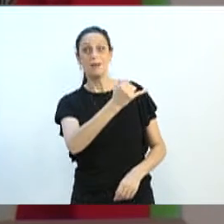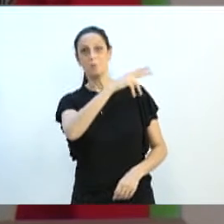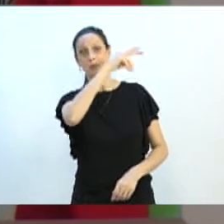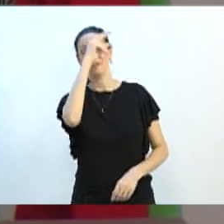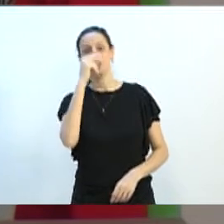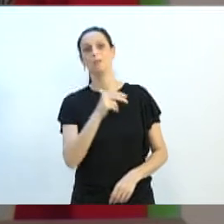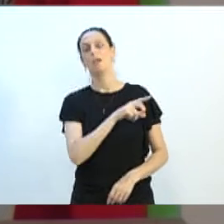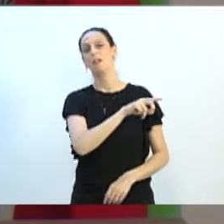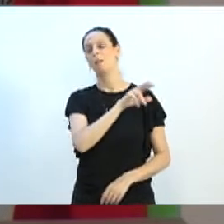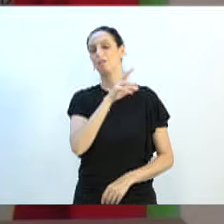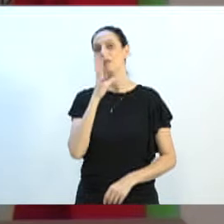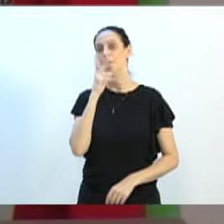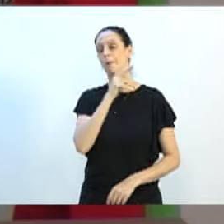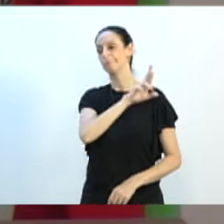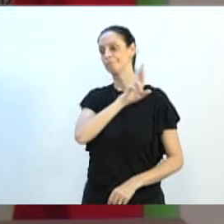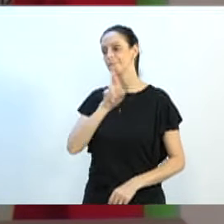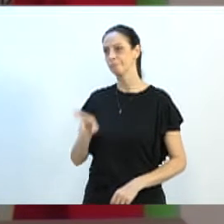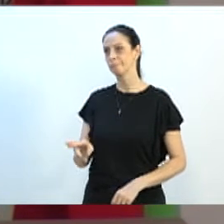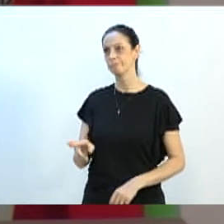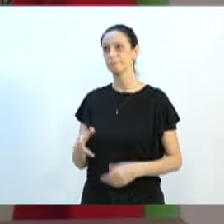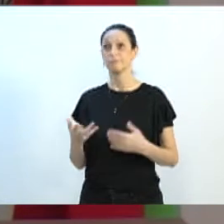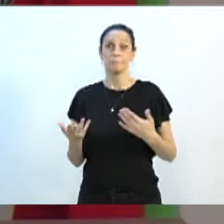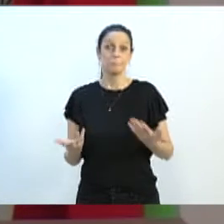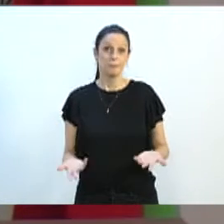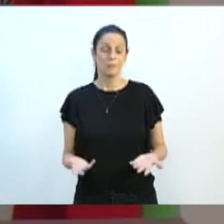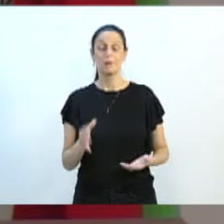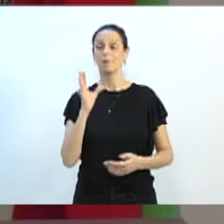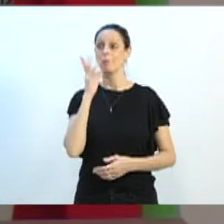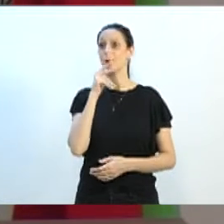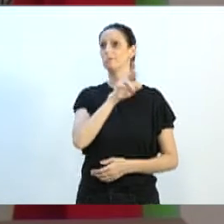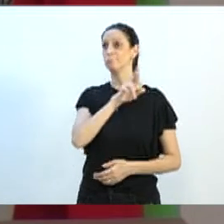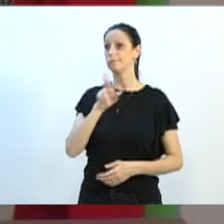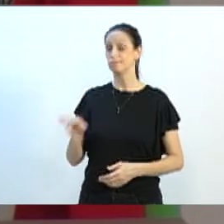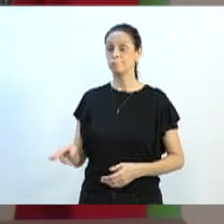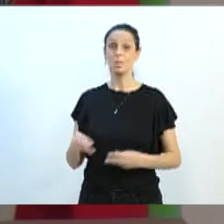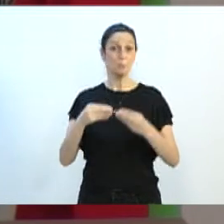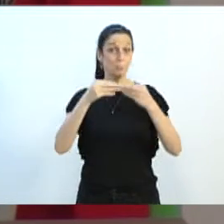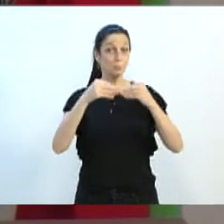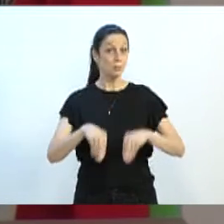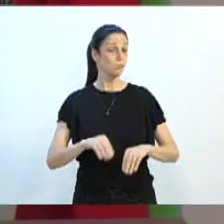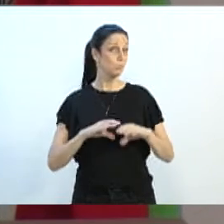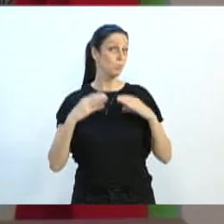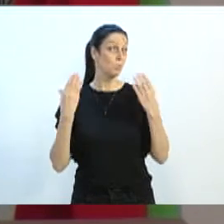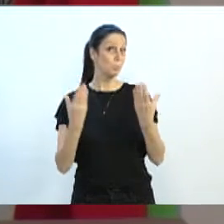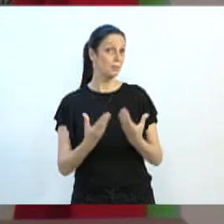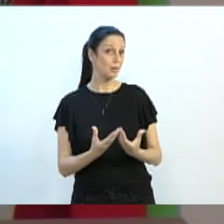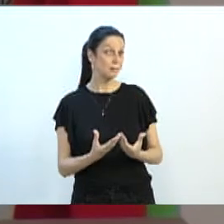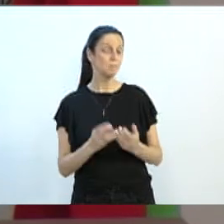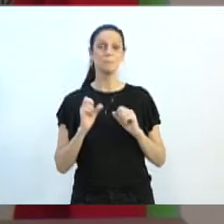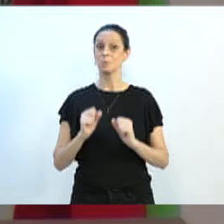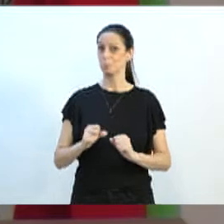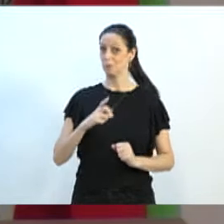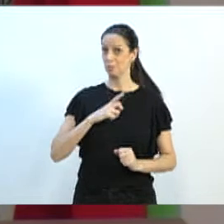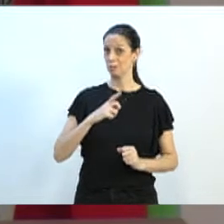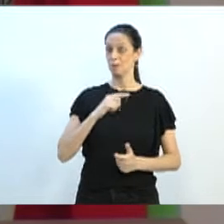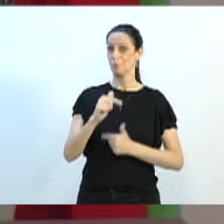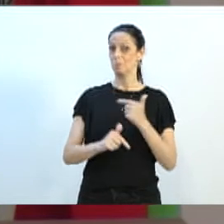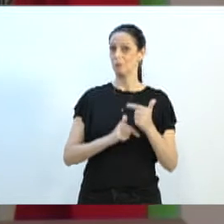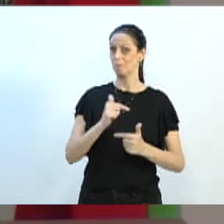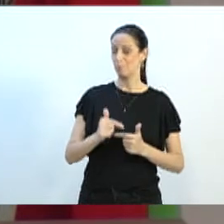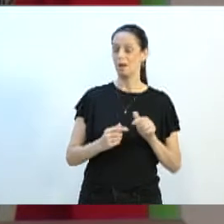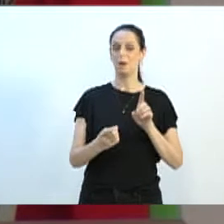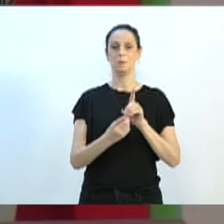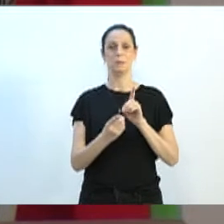teria. Então, demoram algumas questões. E essas demoras, muitas vezes, prejudicam uma comunidade que poderia ter um serviço público mais efetivo